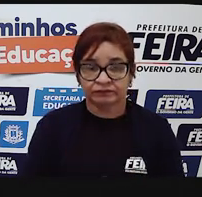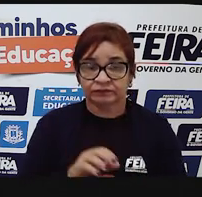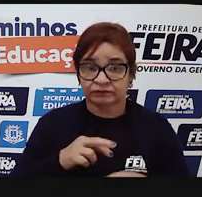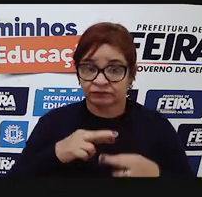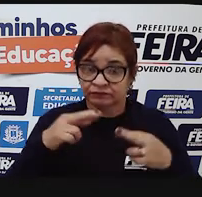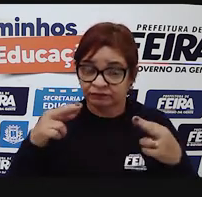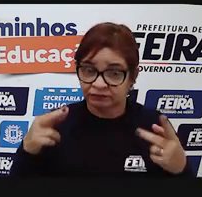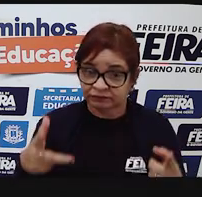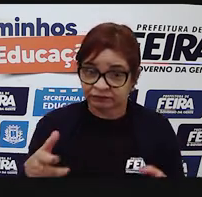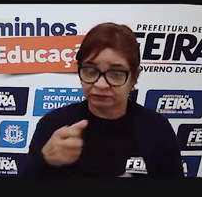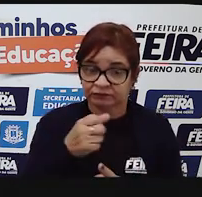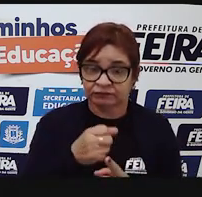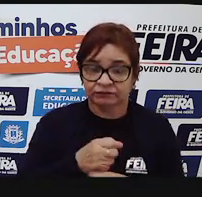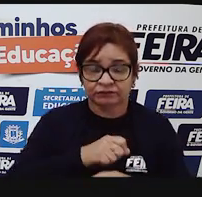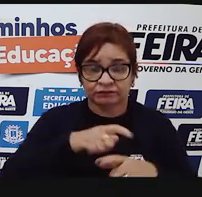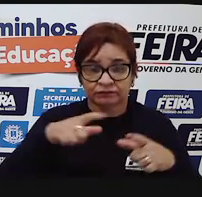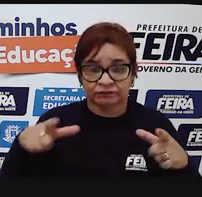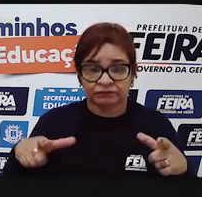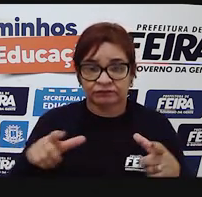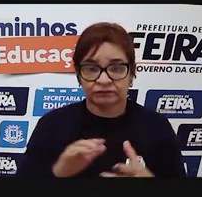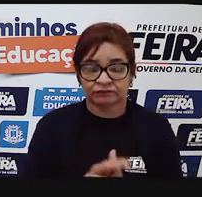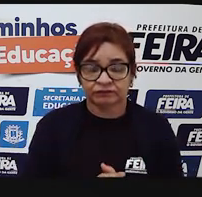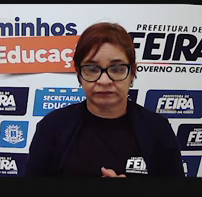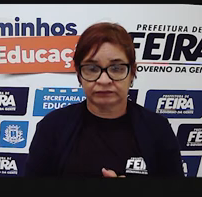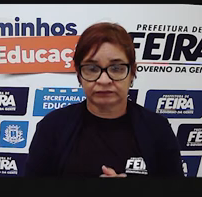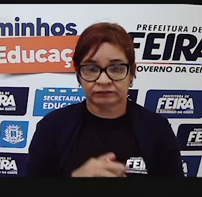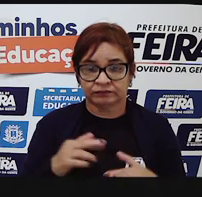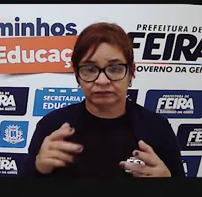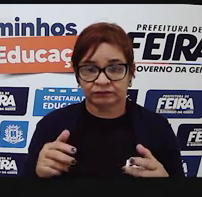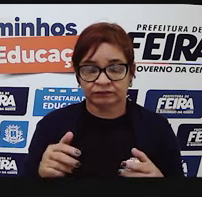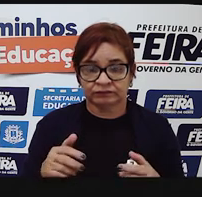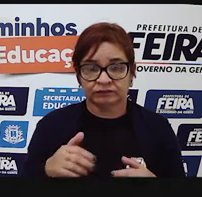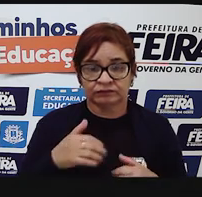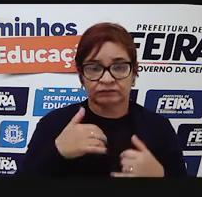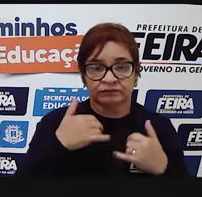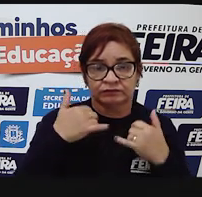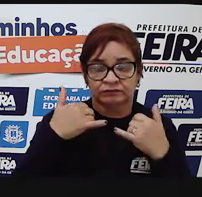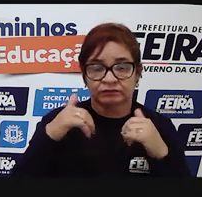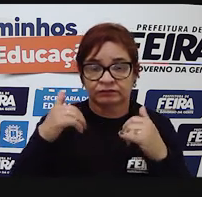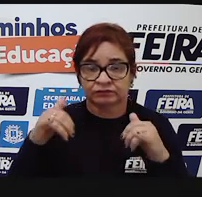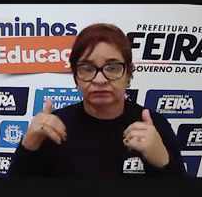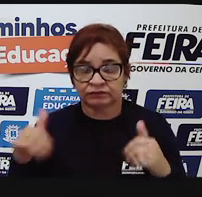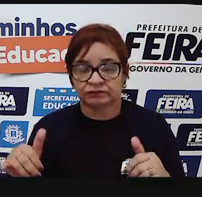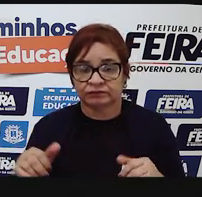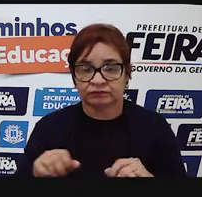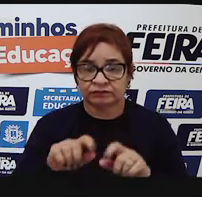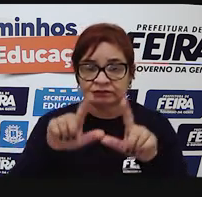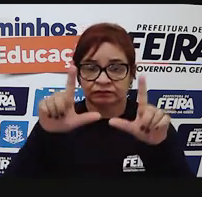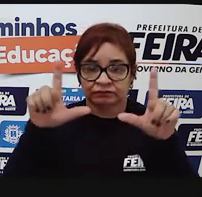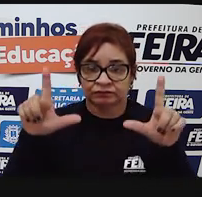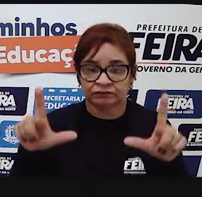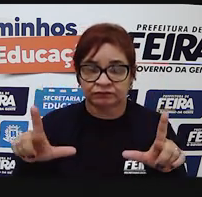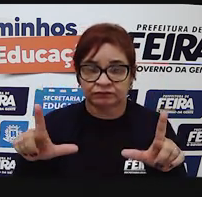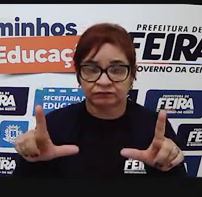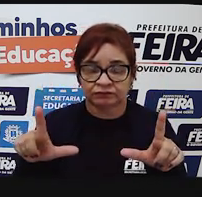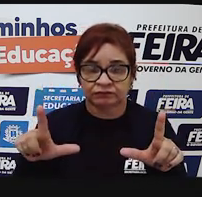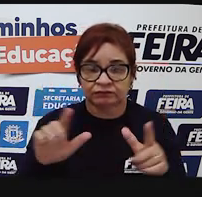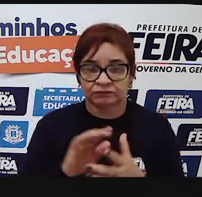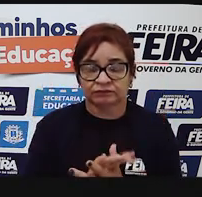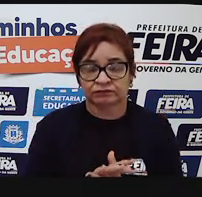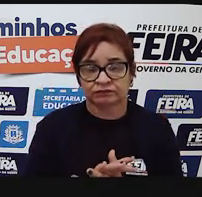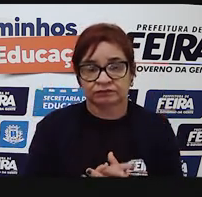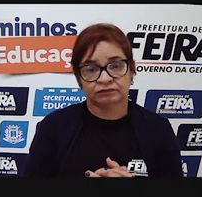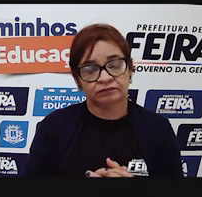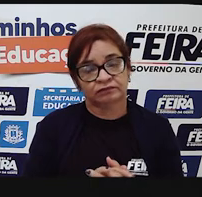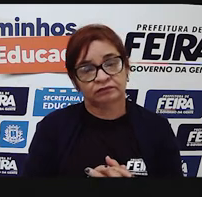Fato social e natureza ampla. Situações que são transmitidas pela TV, postagens em redes sociais